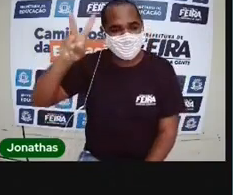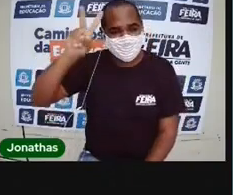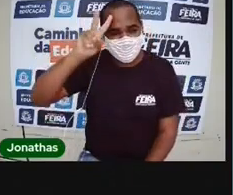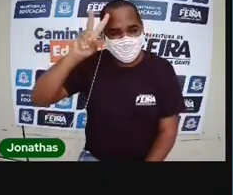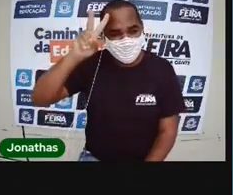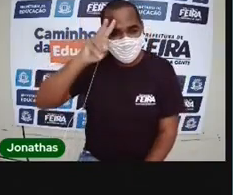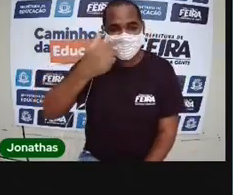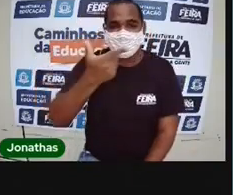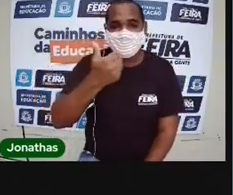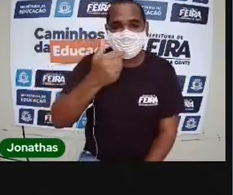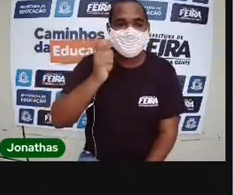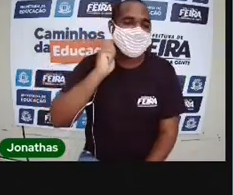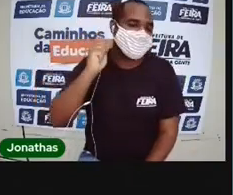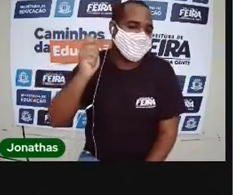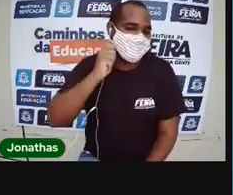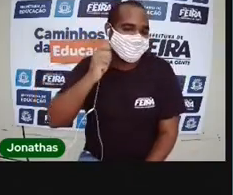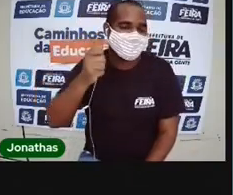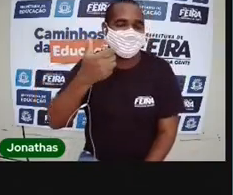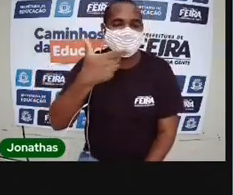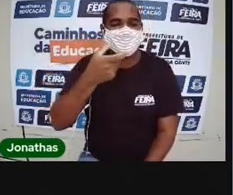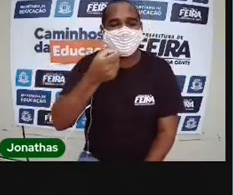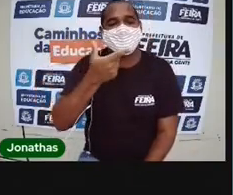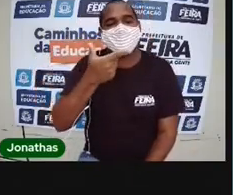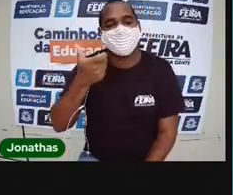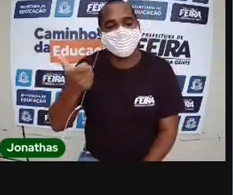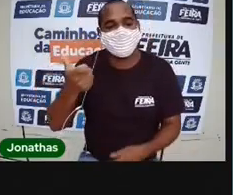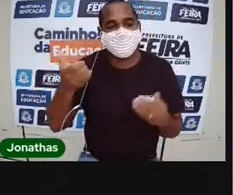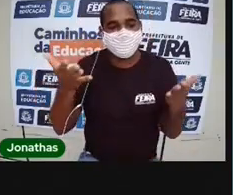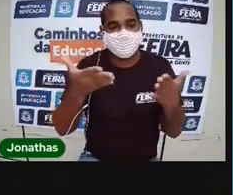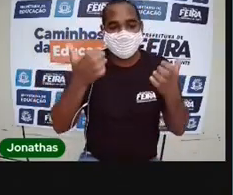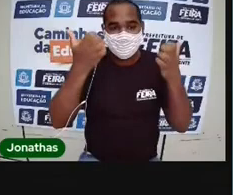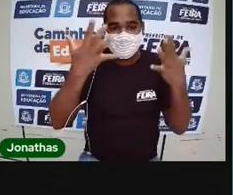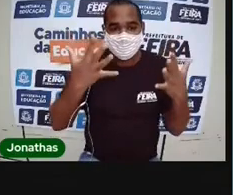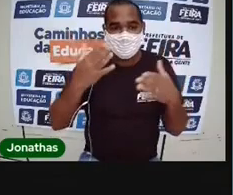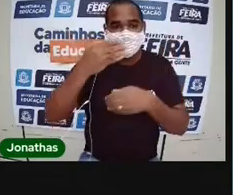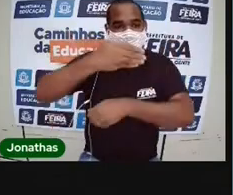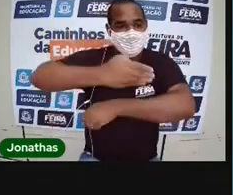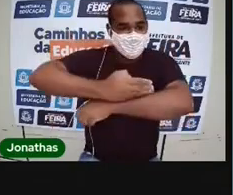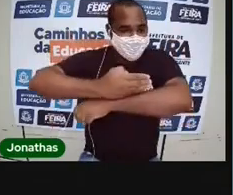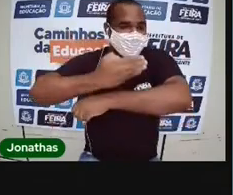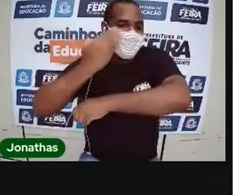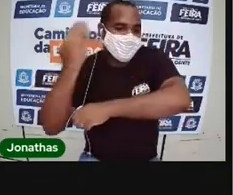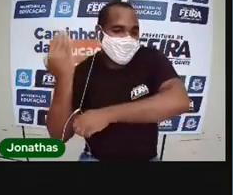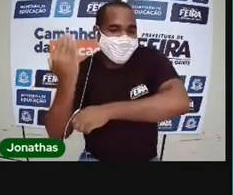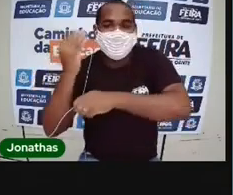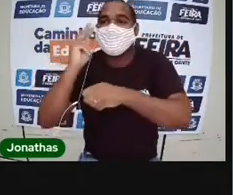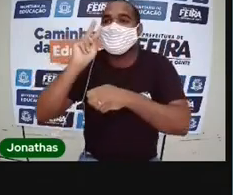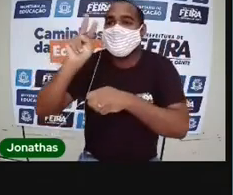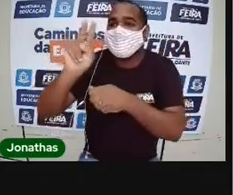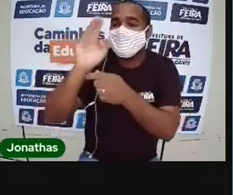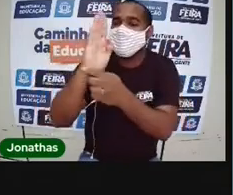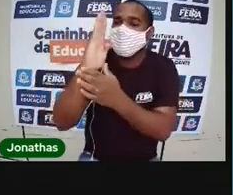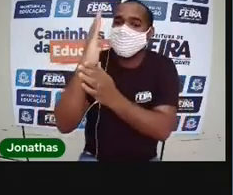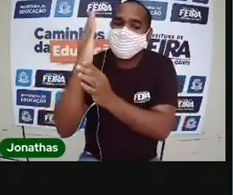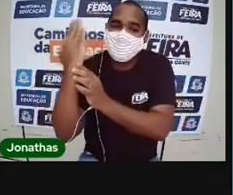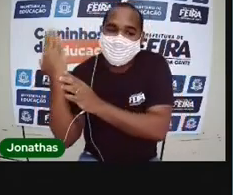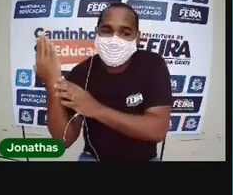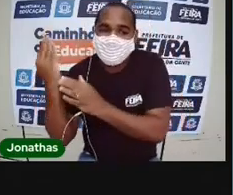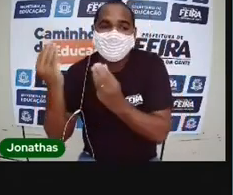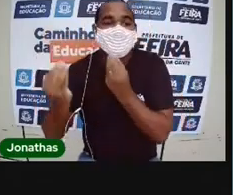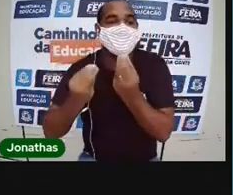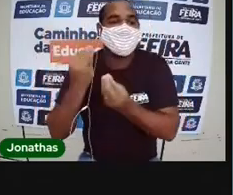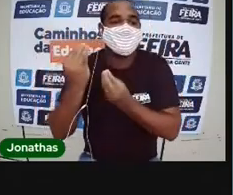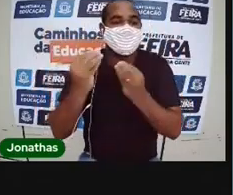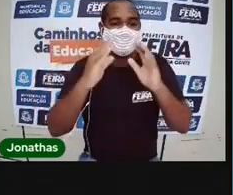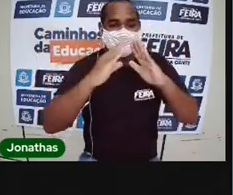dia 12 de abril. E hoje nós temos uma tarefinha. Olha aí pela janela, olha pela porta, vê como é que está o